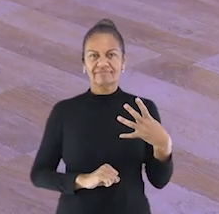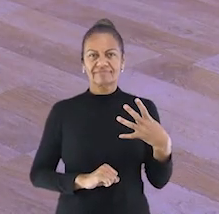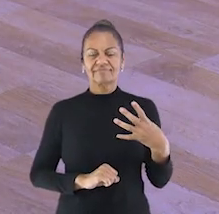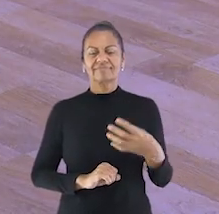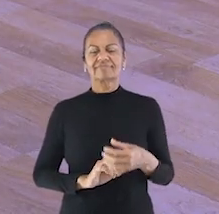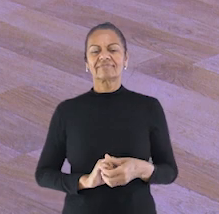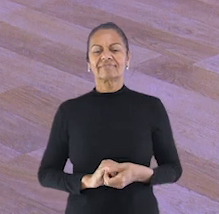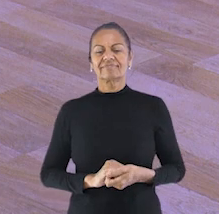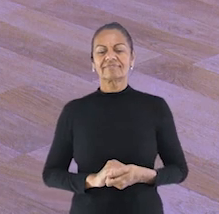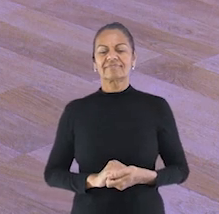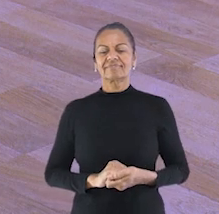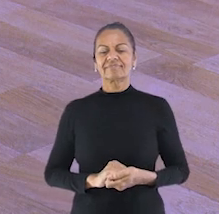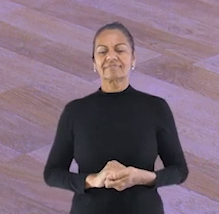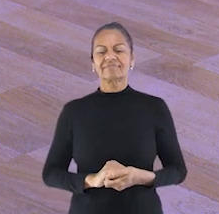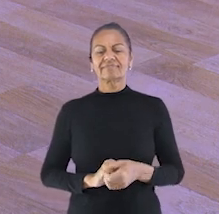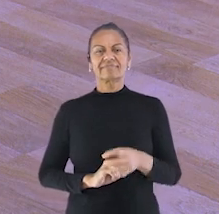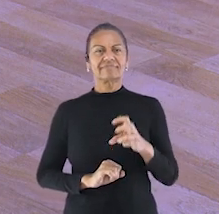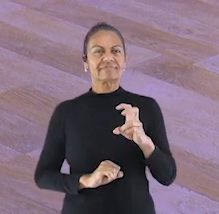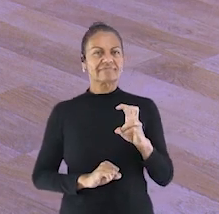quatro,